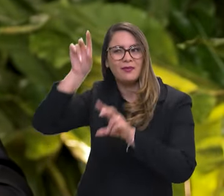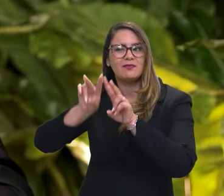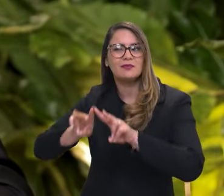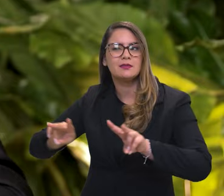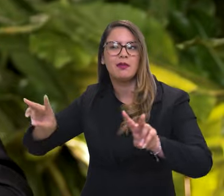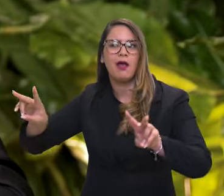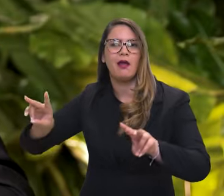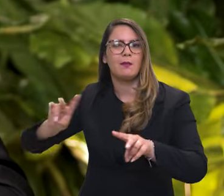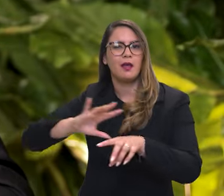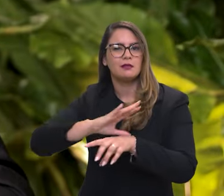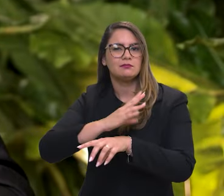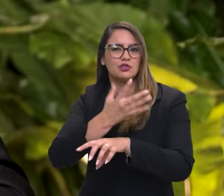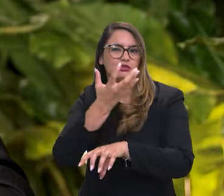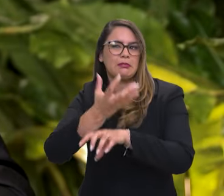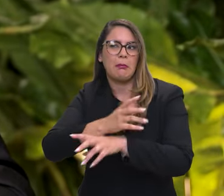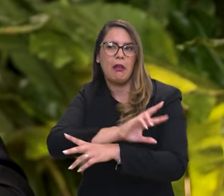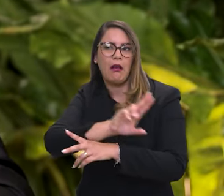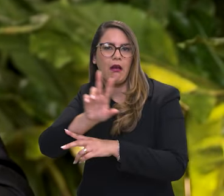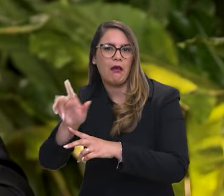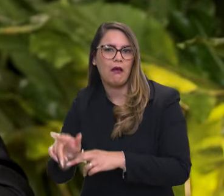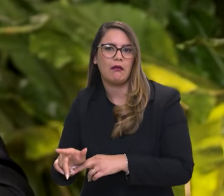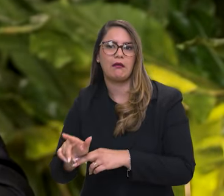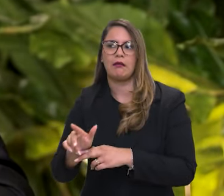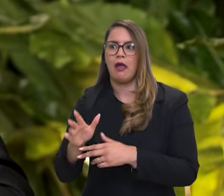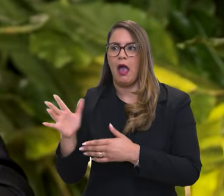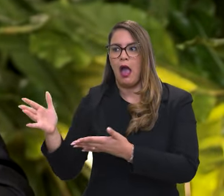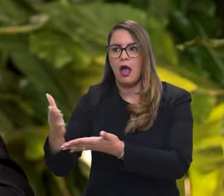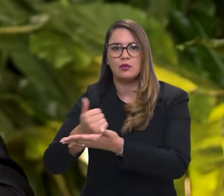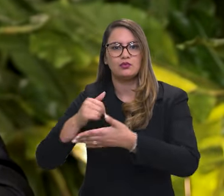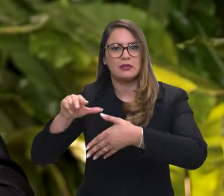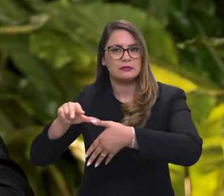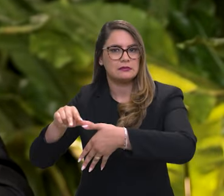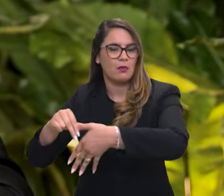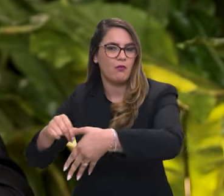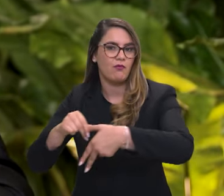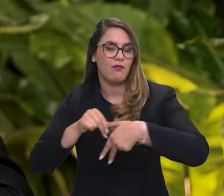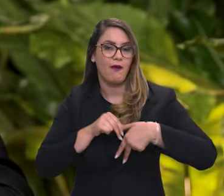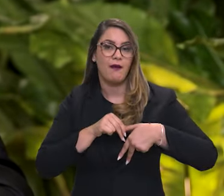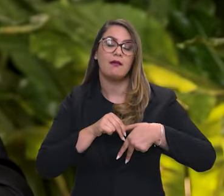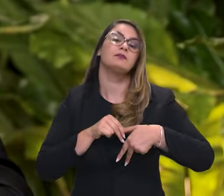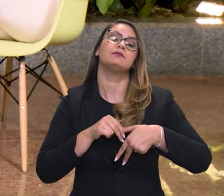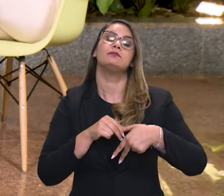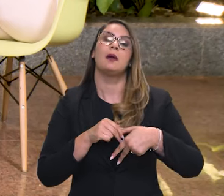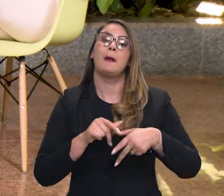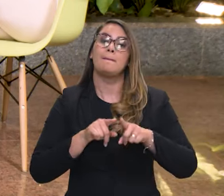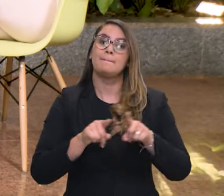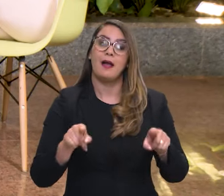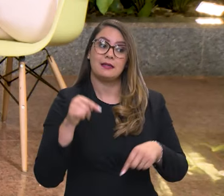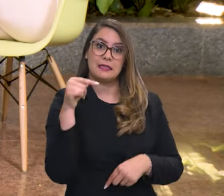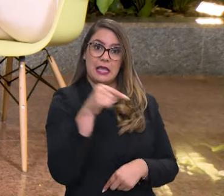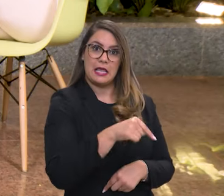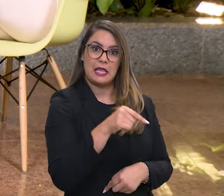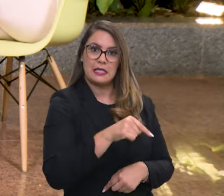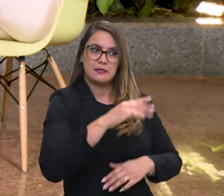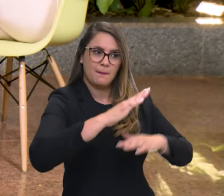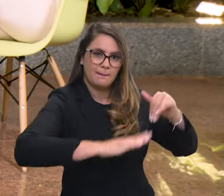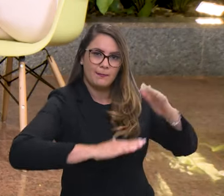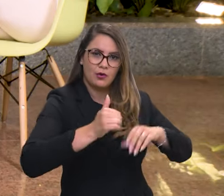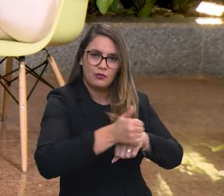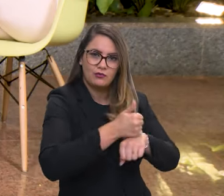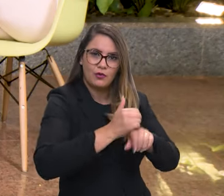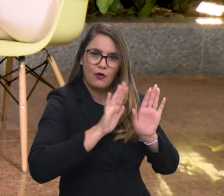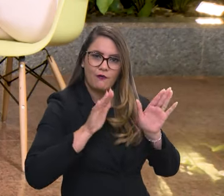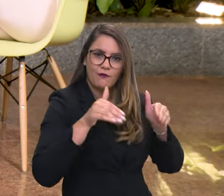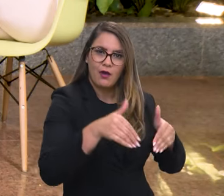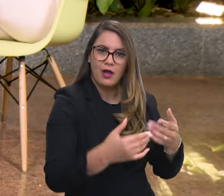trabalhando com resgates, com outras funções também. Então, assim, o brigadista é uma pessoa especializada no combate a incêndio florestal.